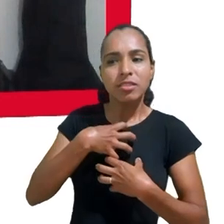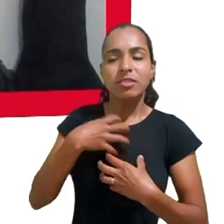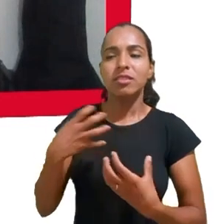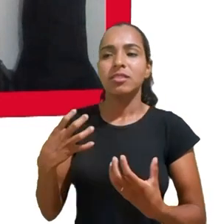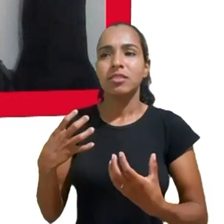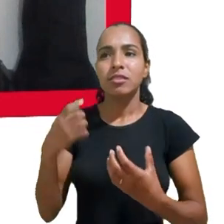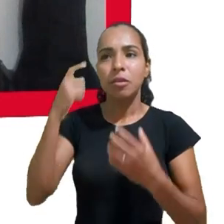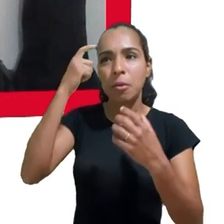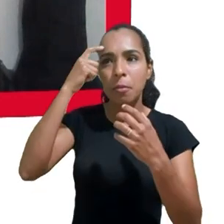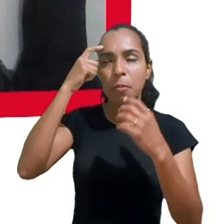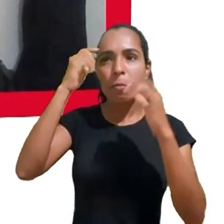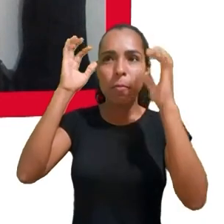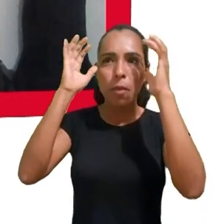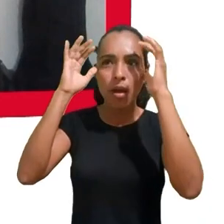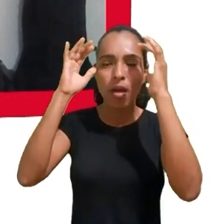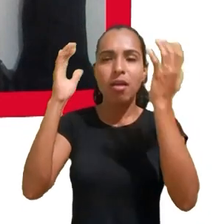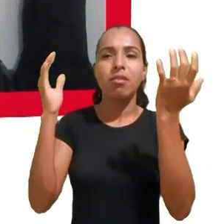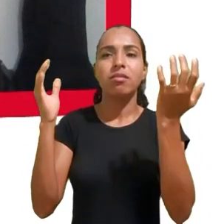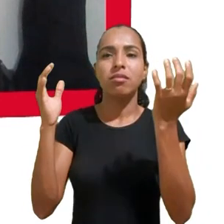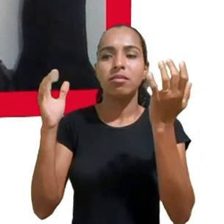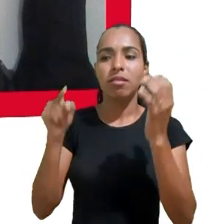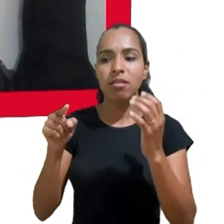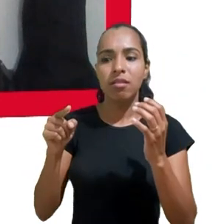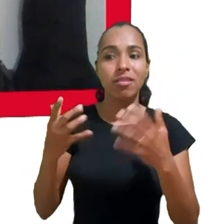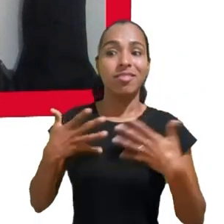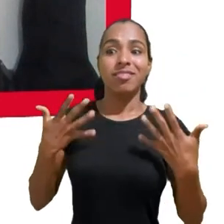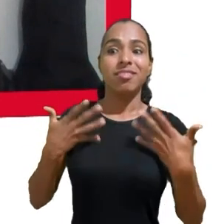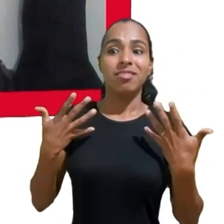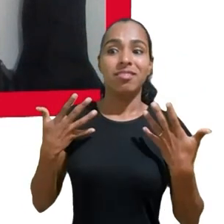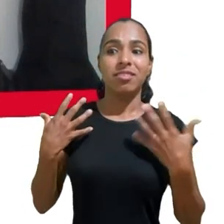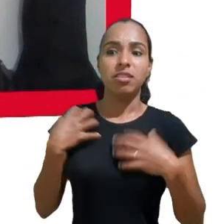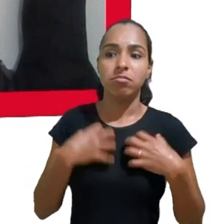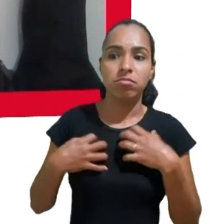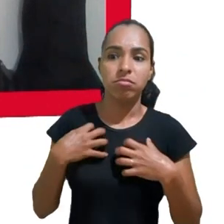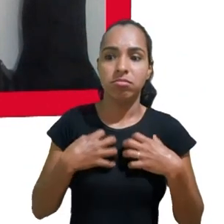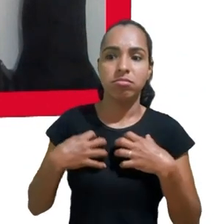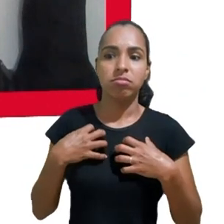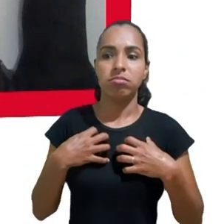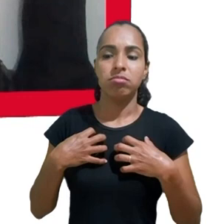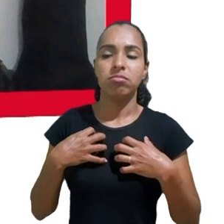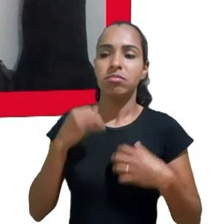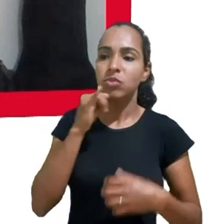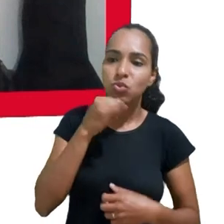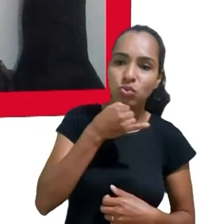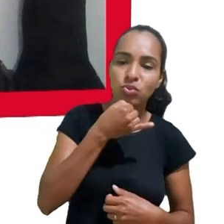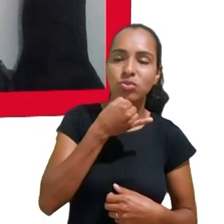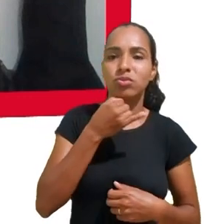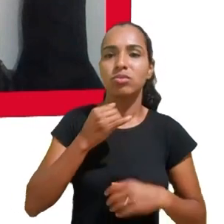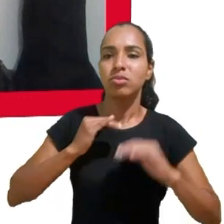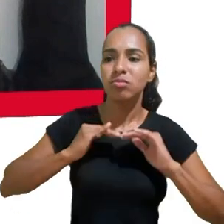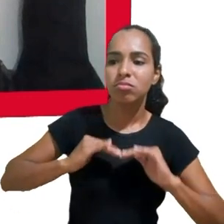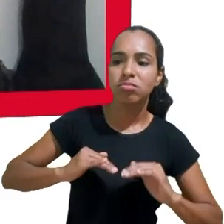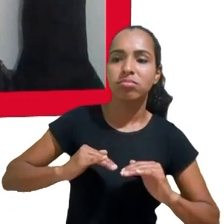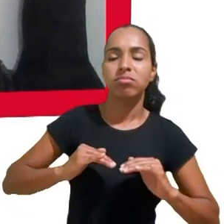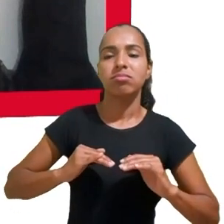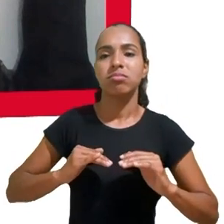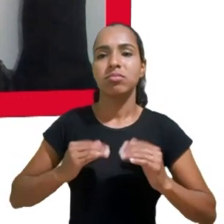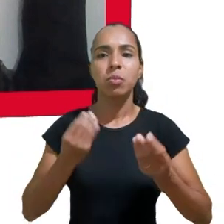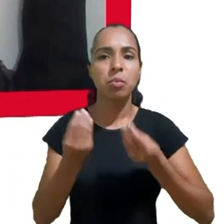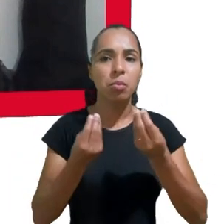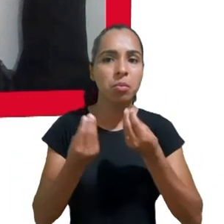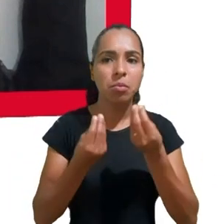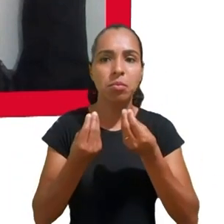quando se está ansioso, alegre, contente, descontente. E também uma produção de uma sociabilidade que é